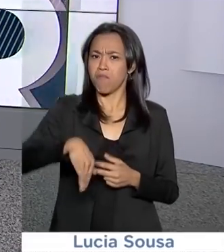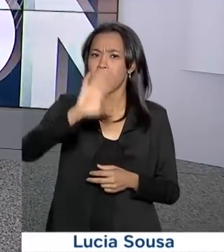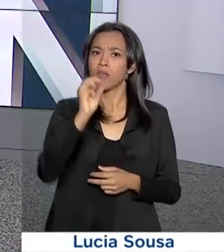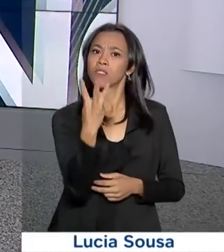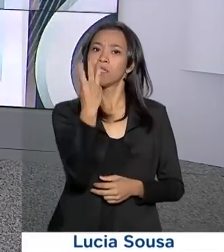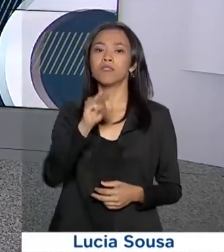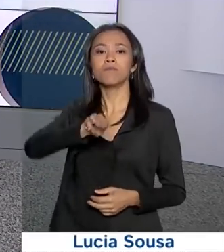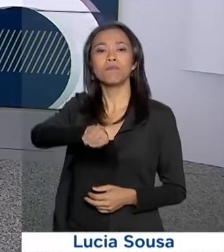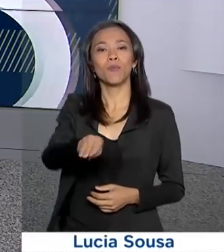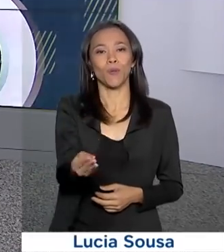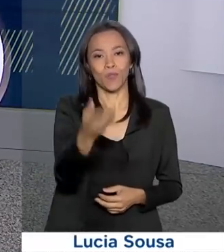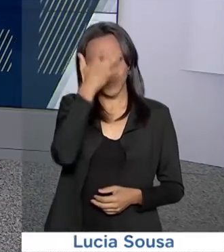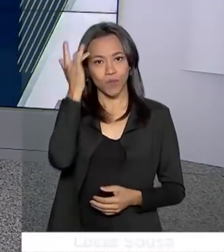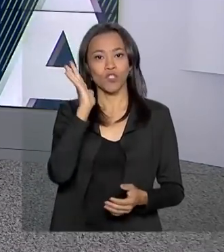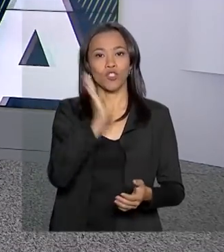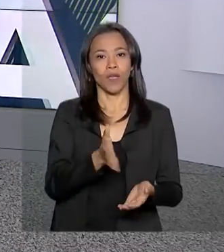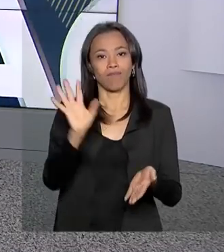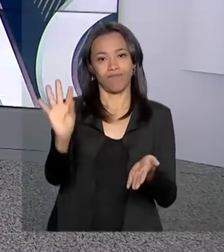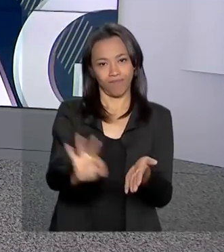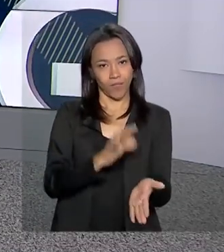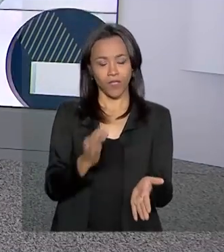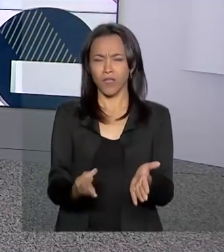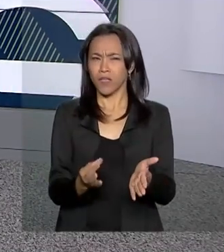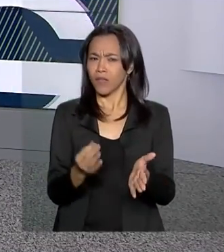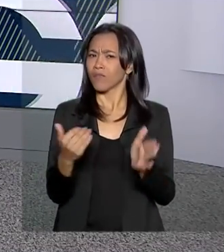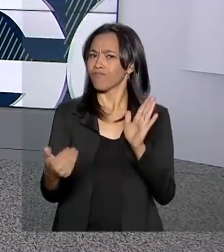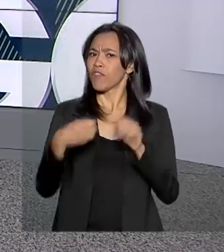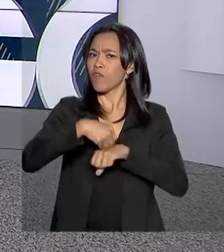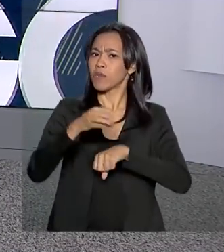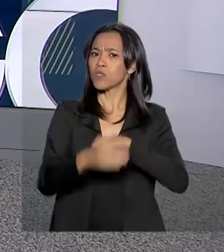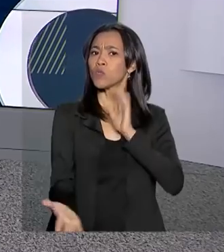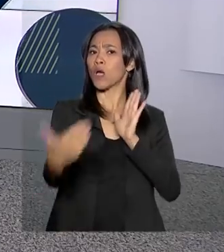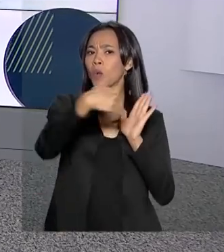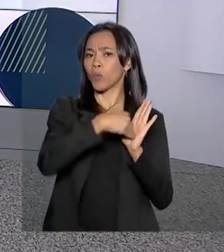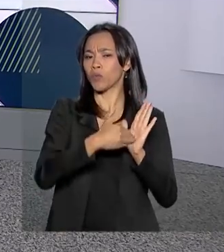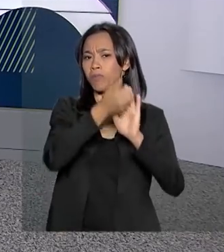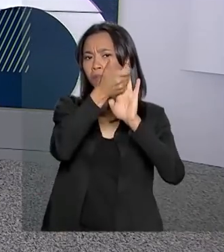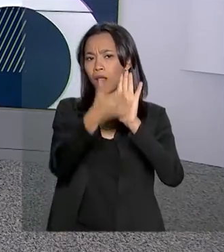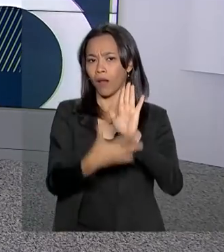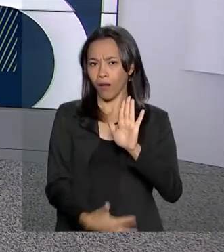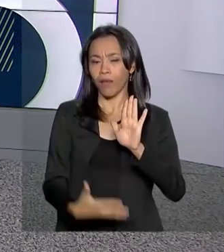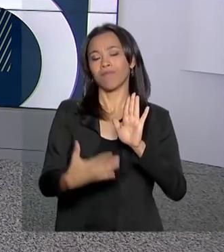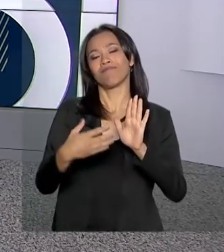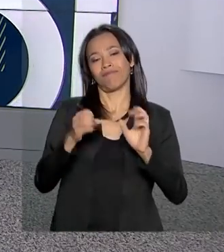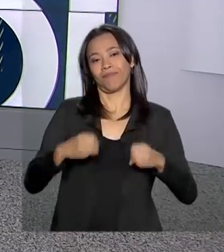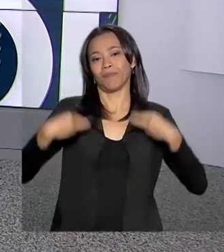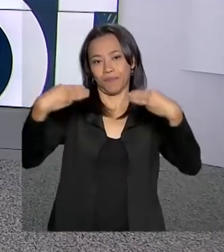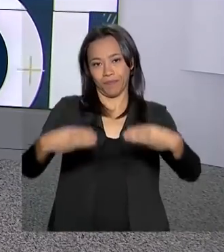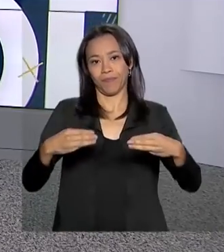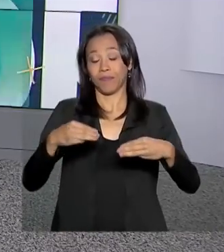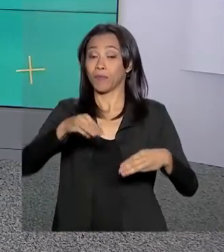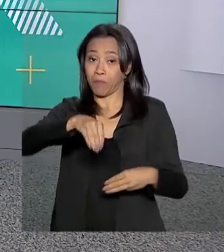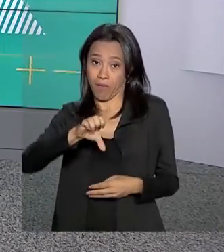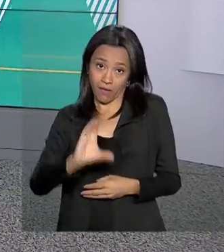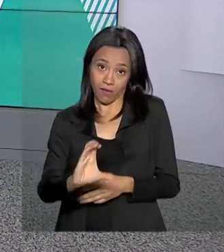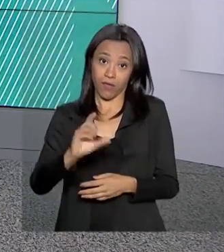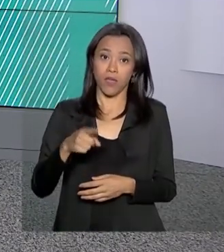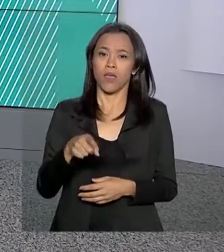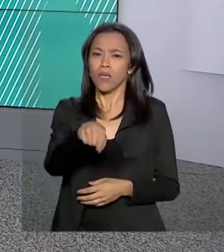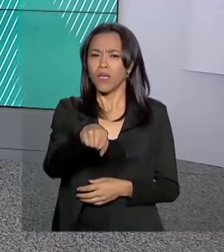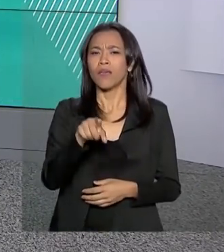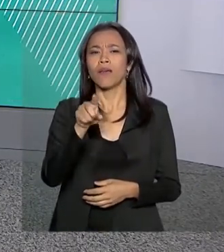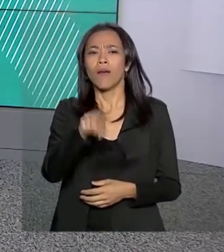milhões de candidatos inscritos, segundo o último boletim do MEC. E 62% desses participantes